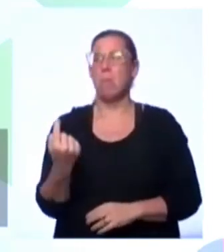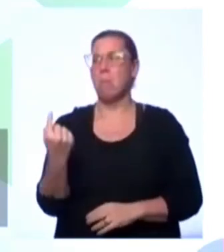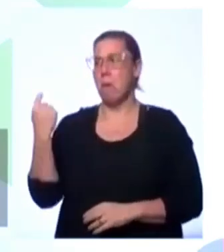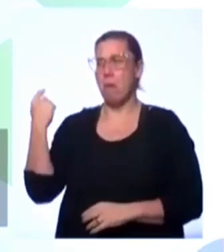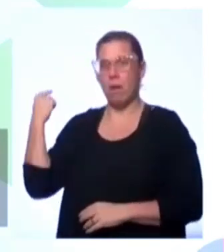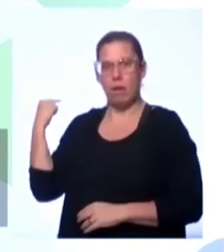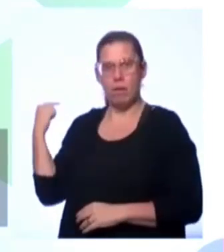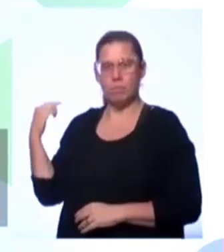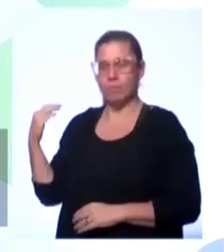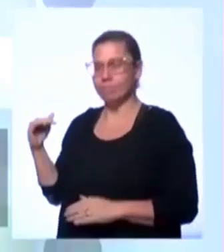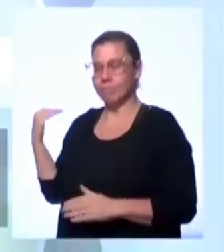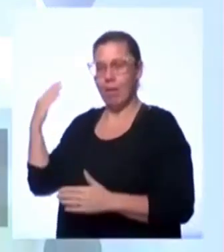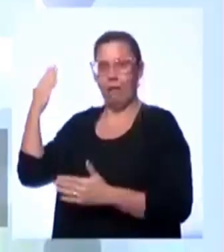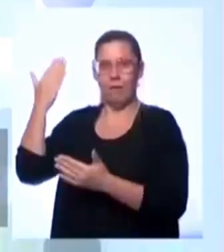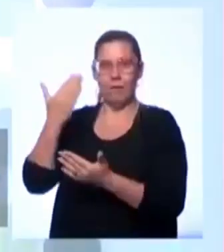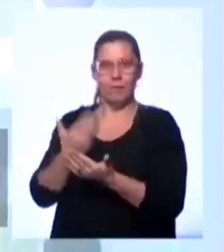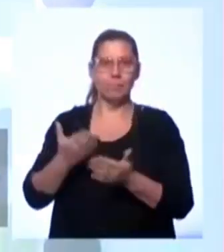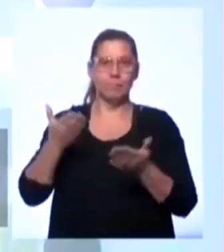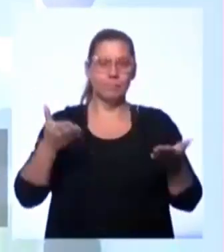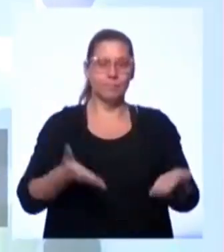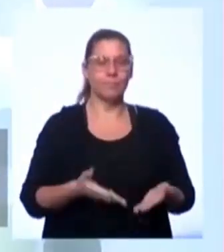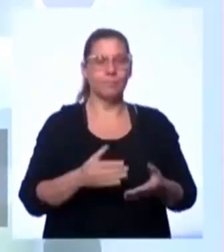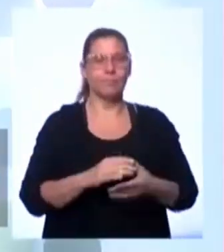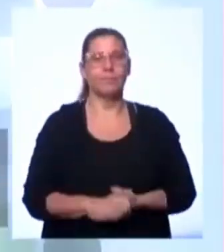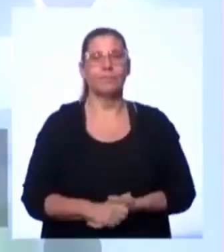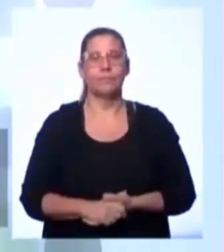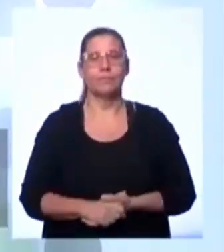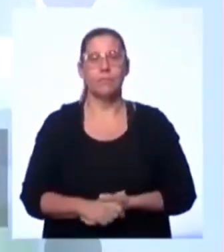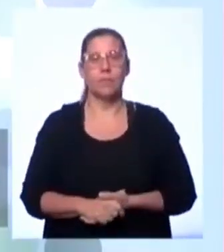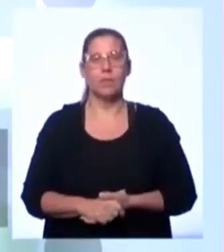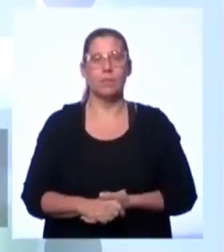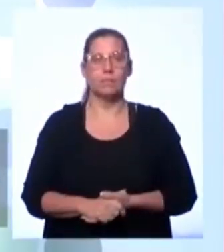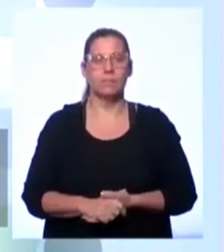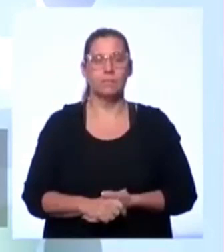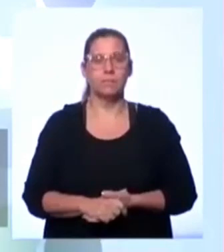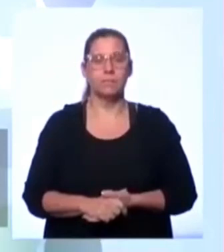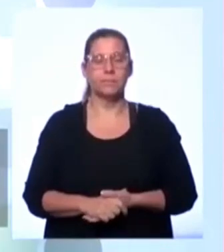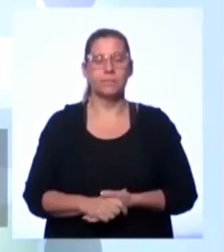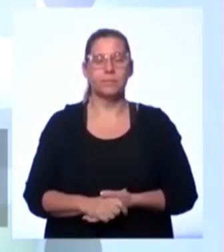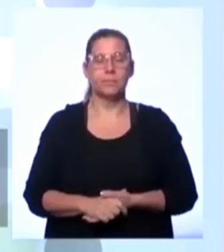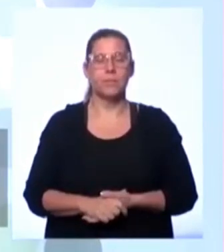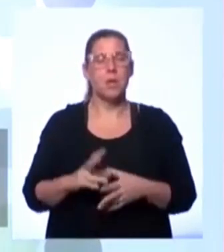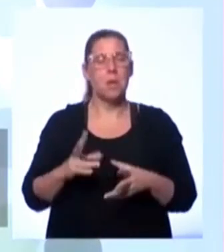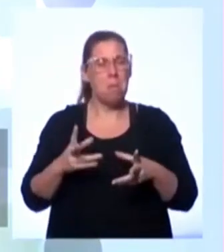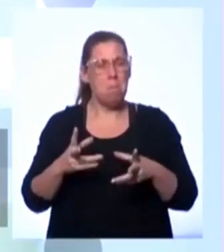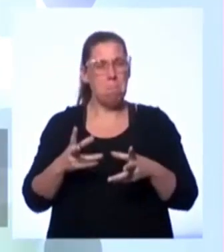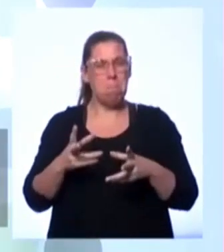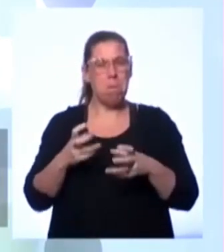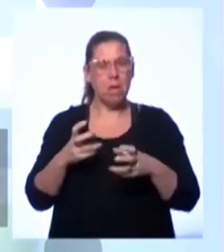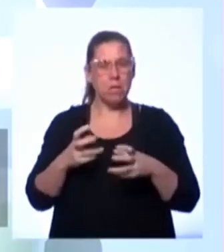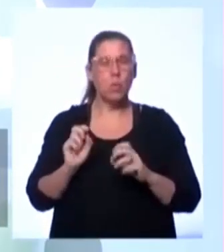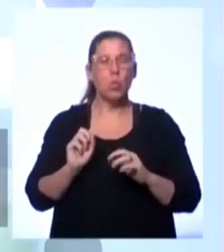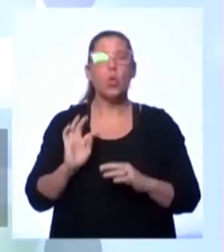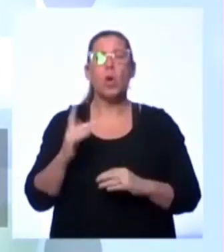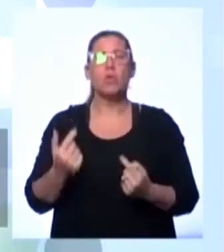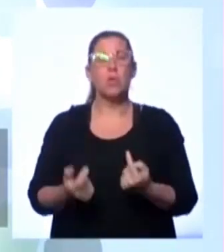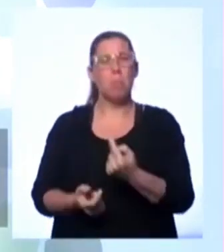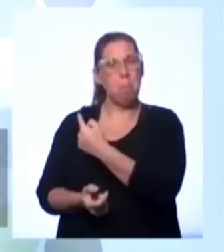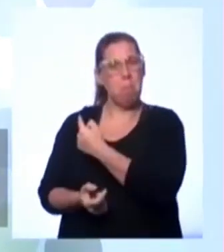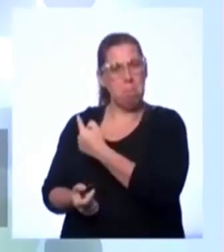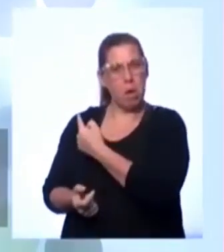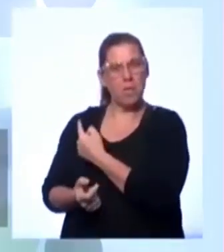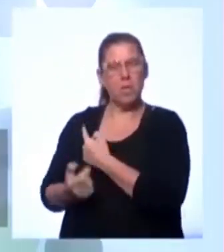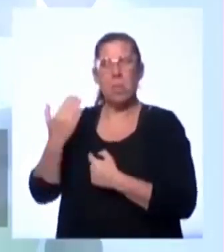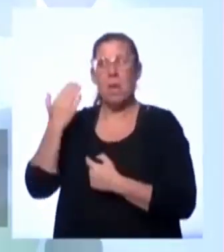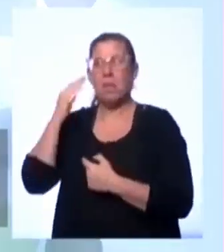que a gente é hoje. Exatamente, Fabi. Então, olhar para essa história é fundamental para entender o nosso presente.